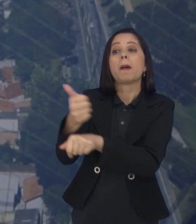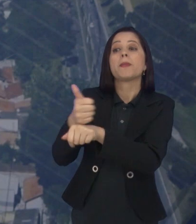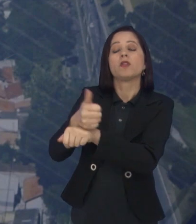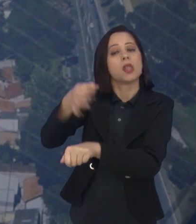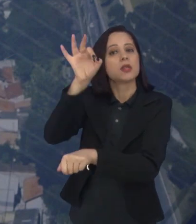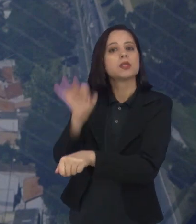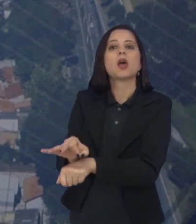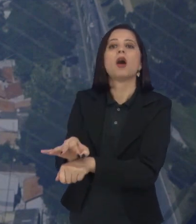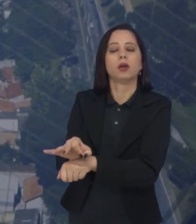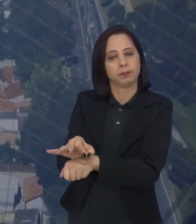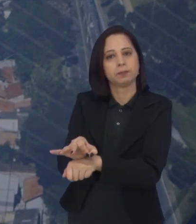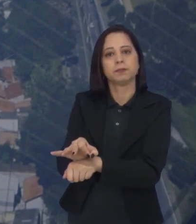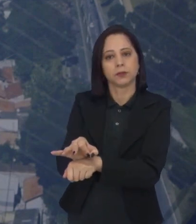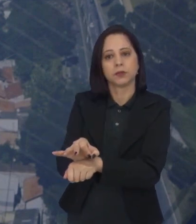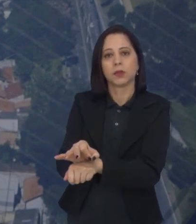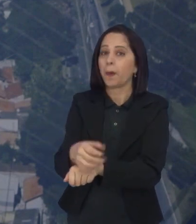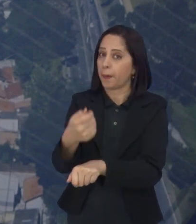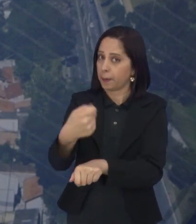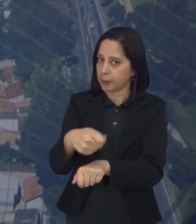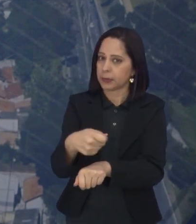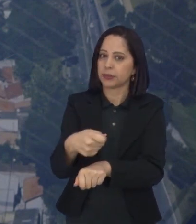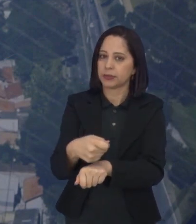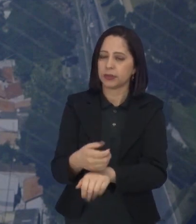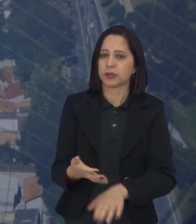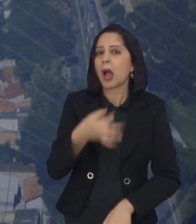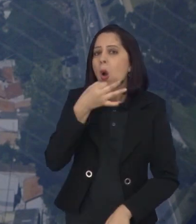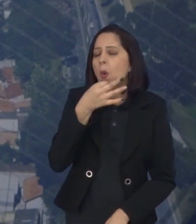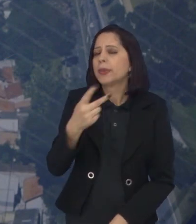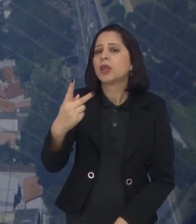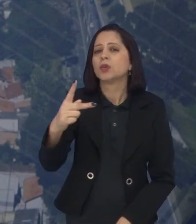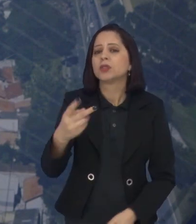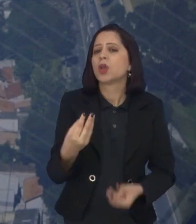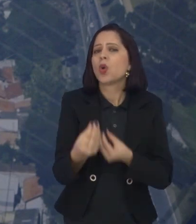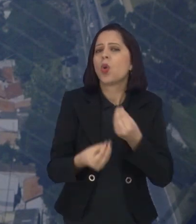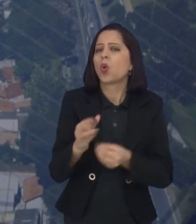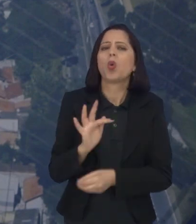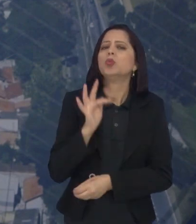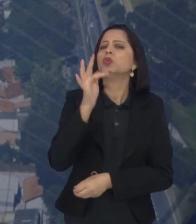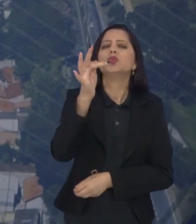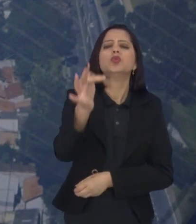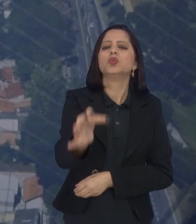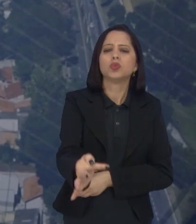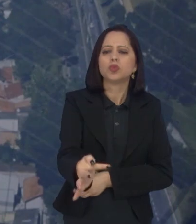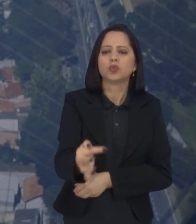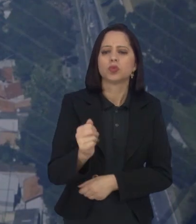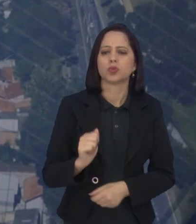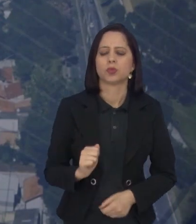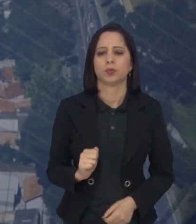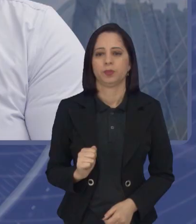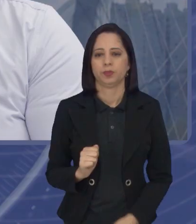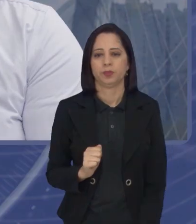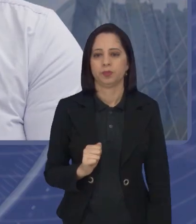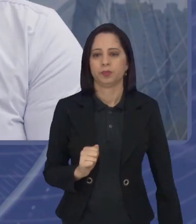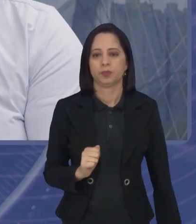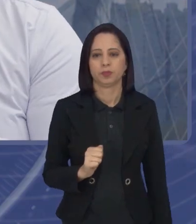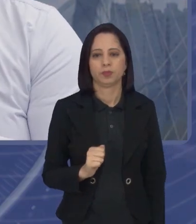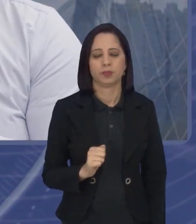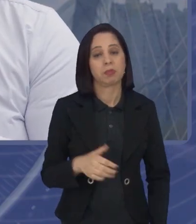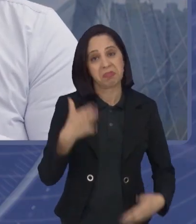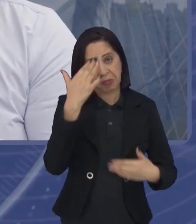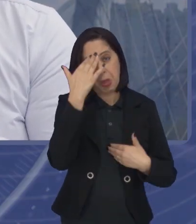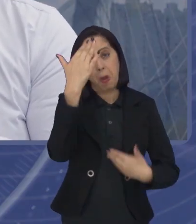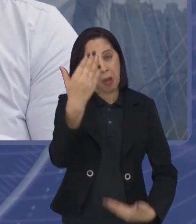acredita que, pelo menos daqui para frente, a gente deva avançar nessa situação? É, eu agradeço ter a